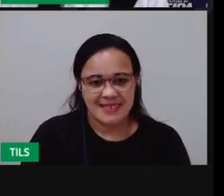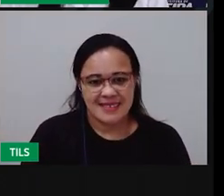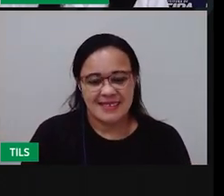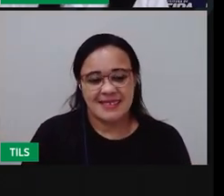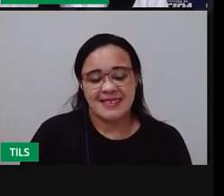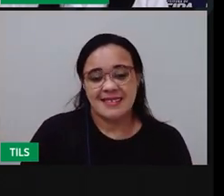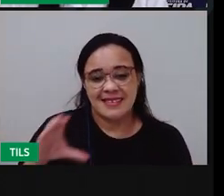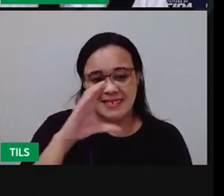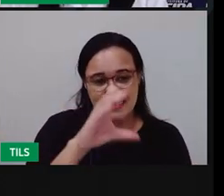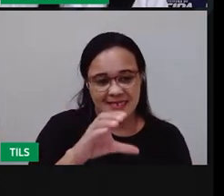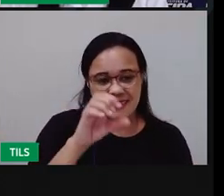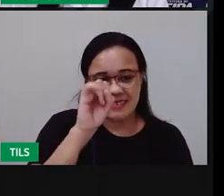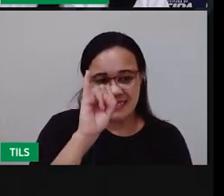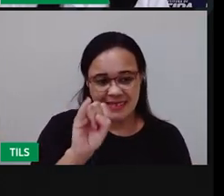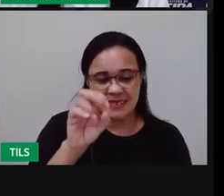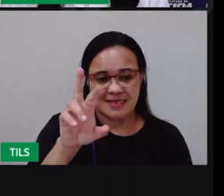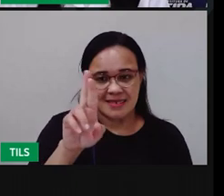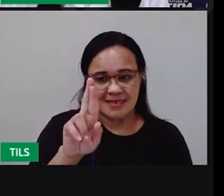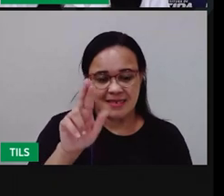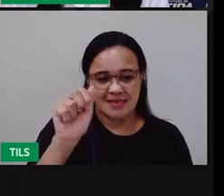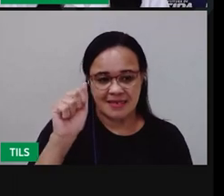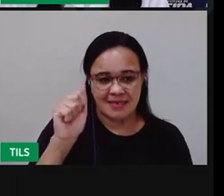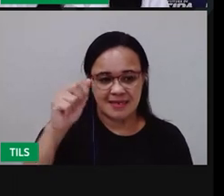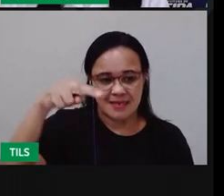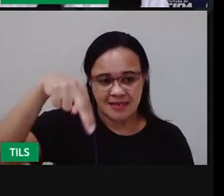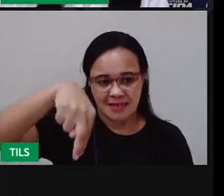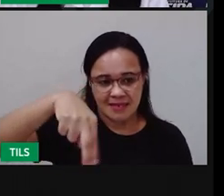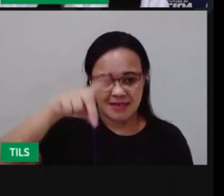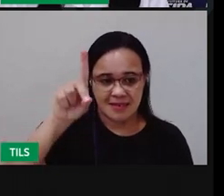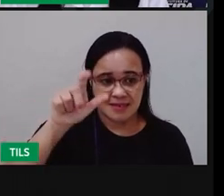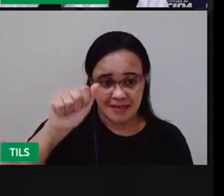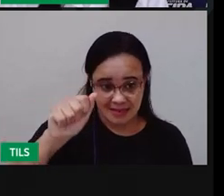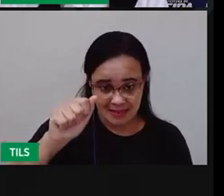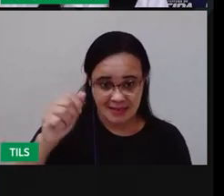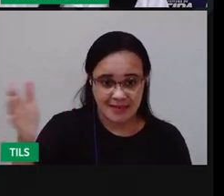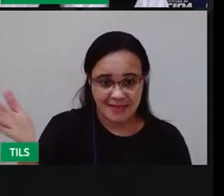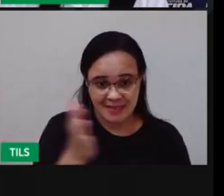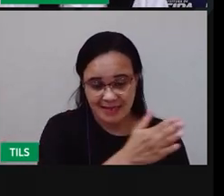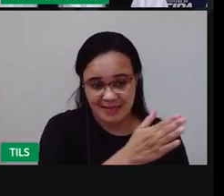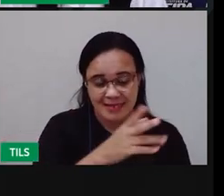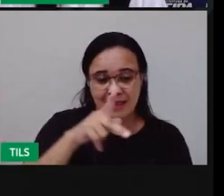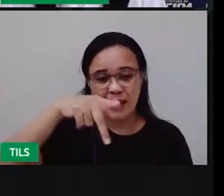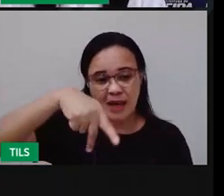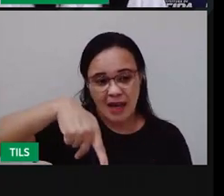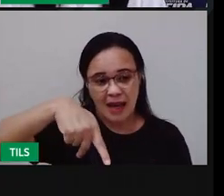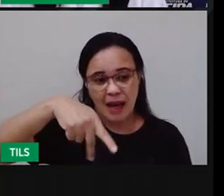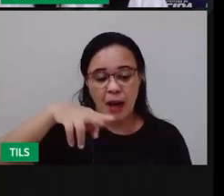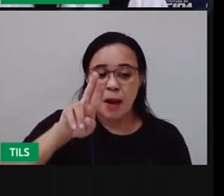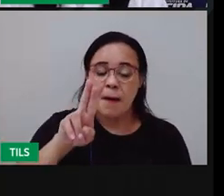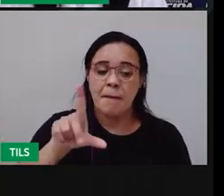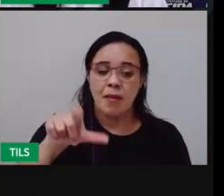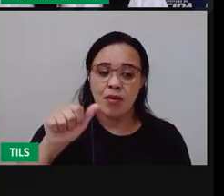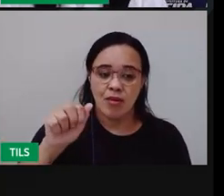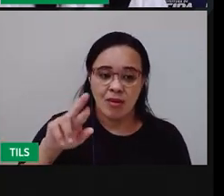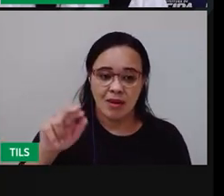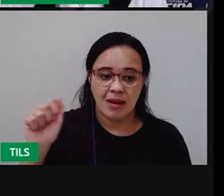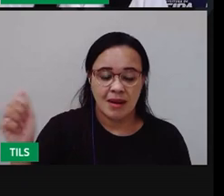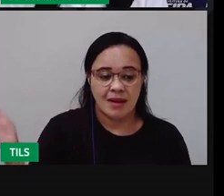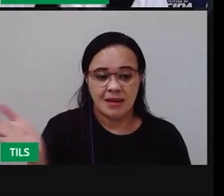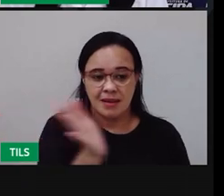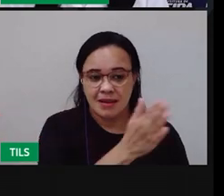Piranda Pular corda Telefão sem fio